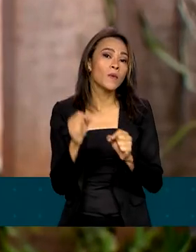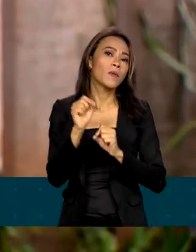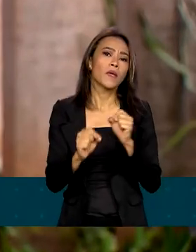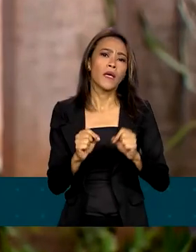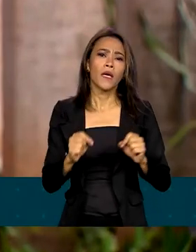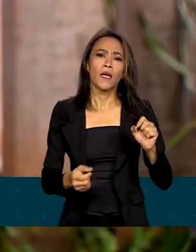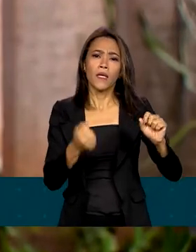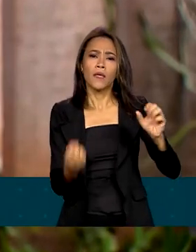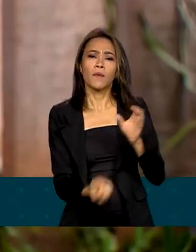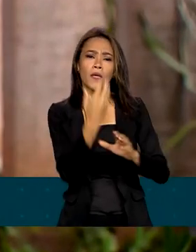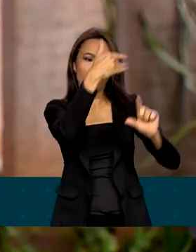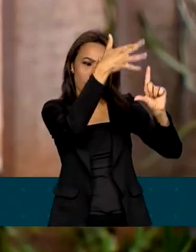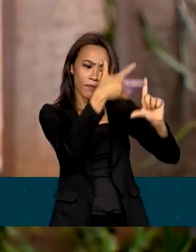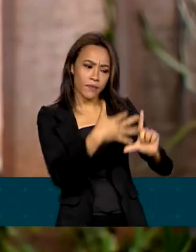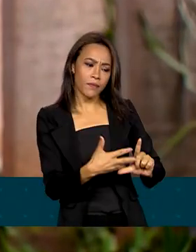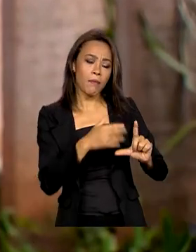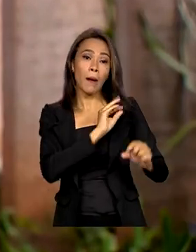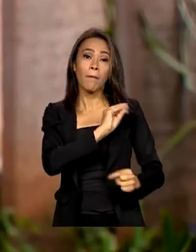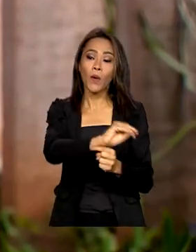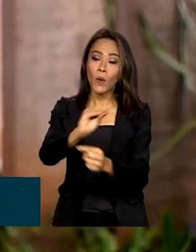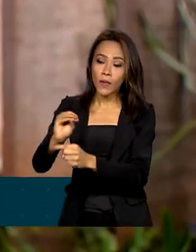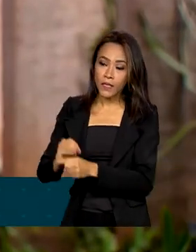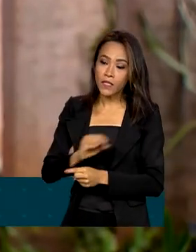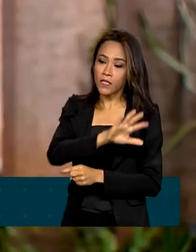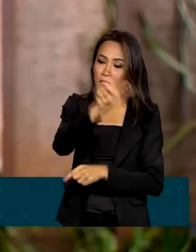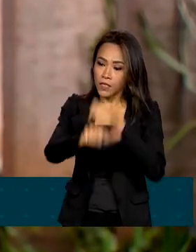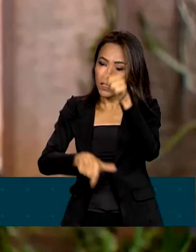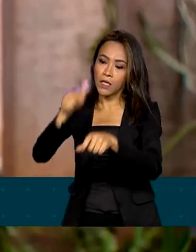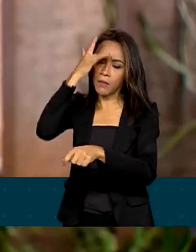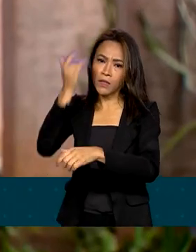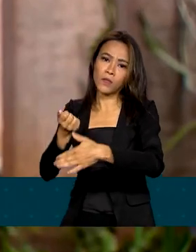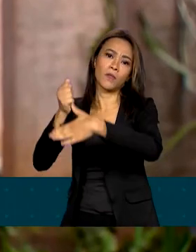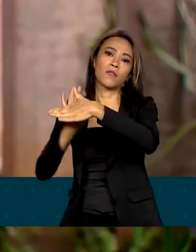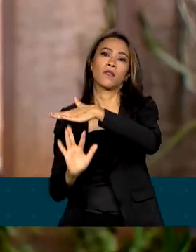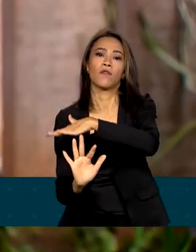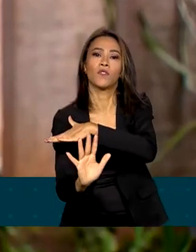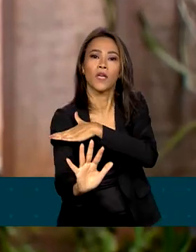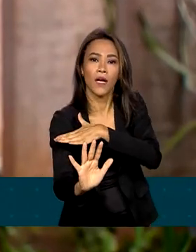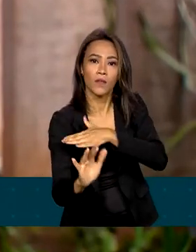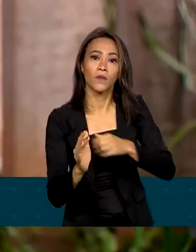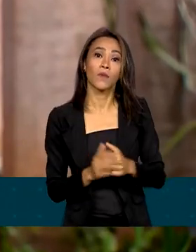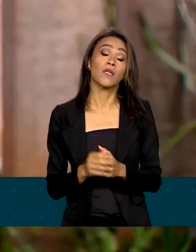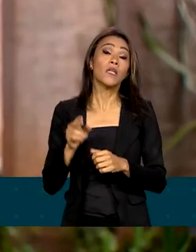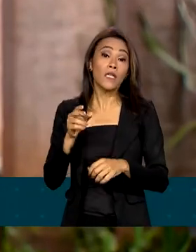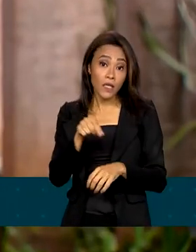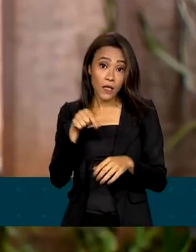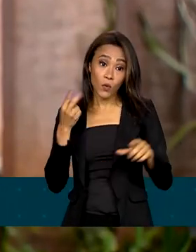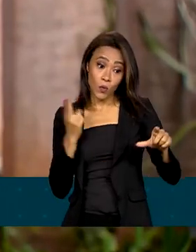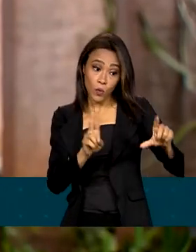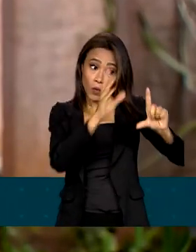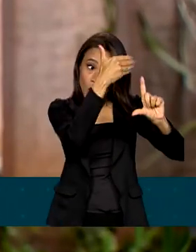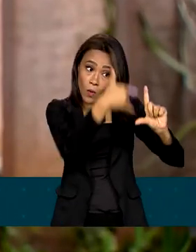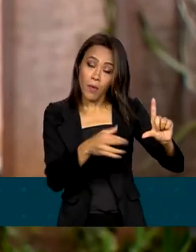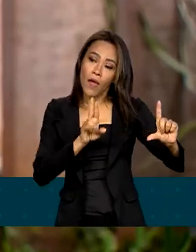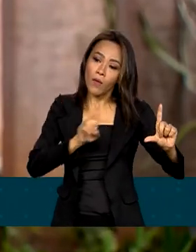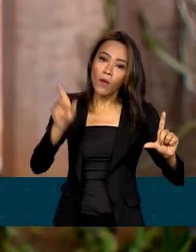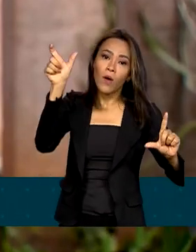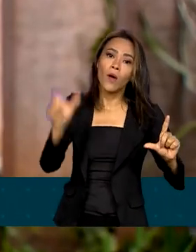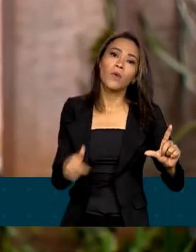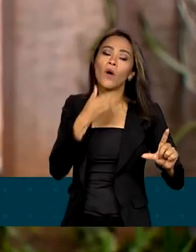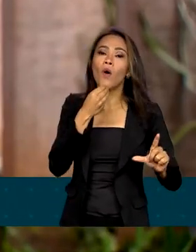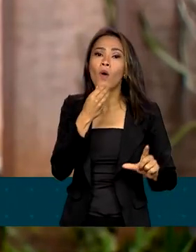proteção de refugiados, que leva o nome de Moise Cavagambi, congolês assassinado no Rio de Janeiro em